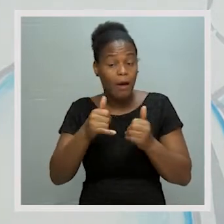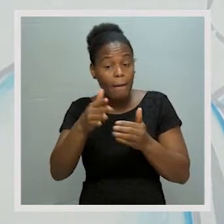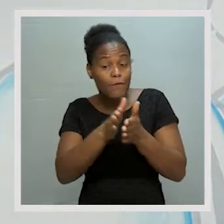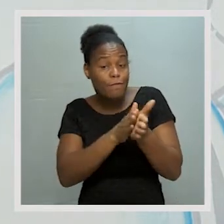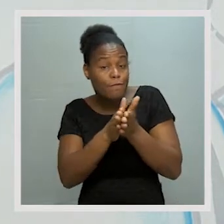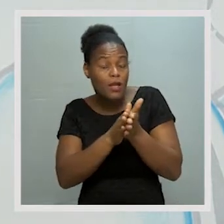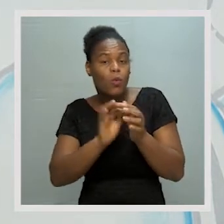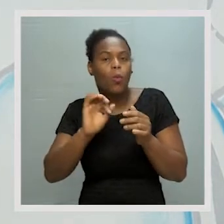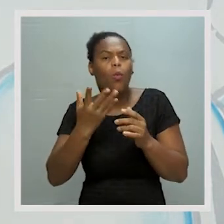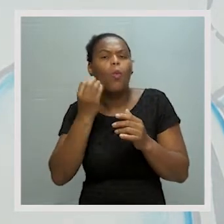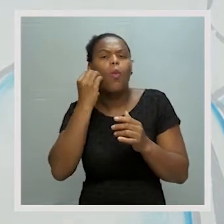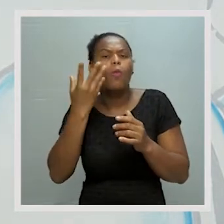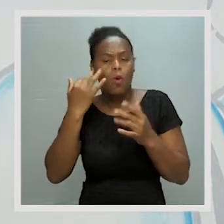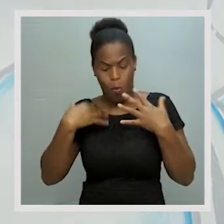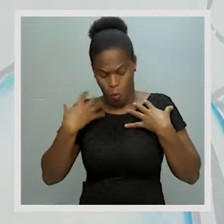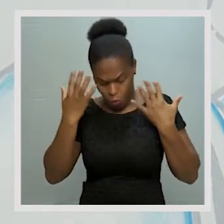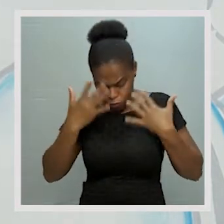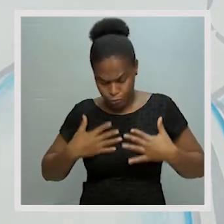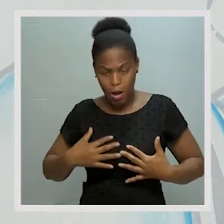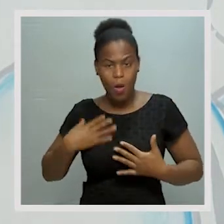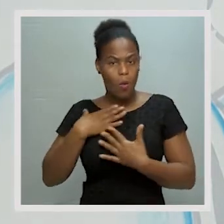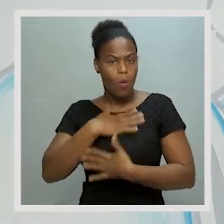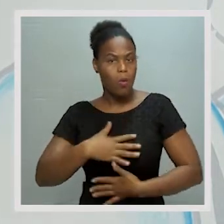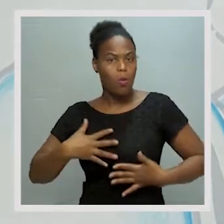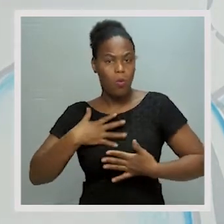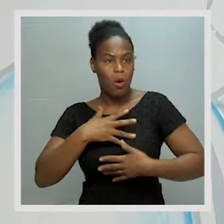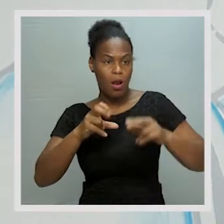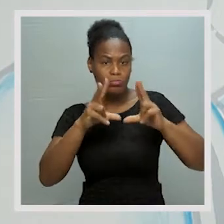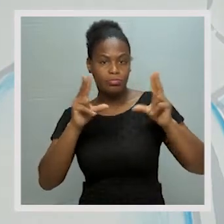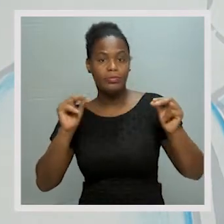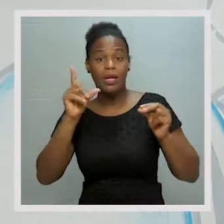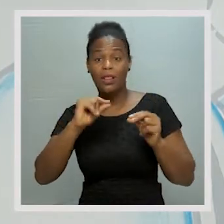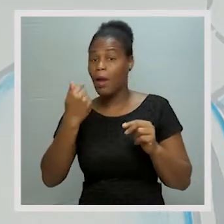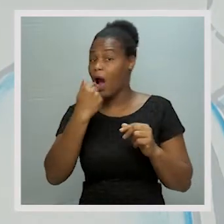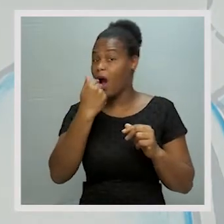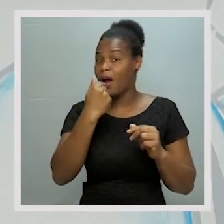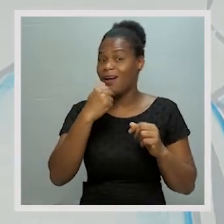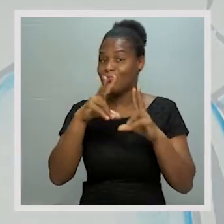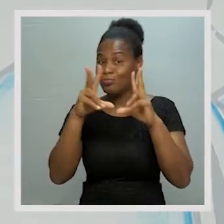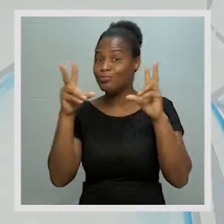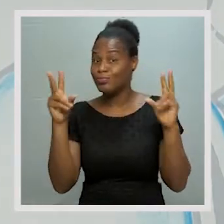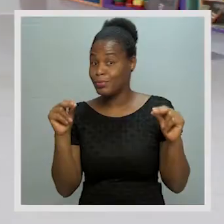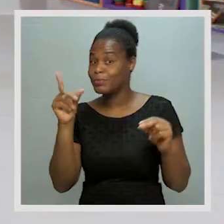exatamente da higiene do corpo e também higiene oral.